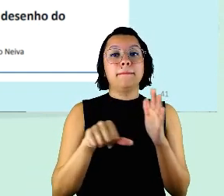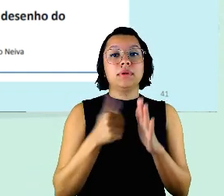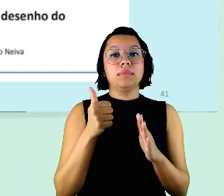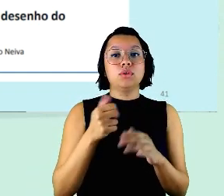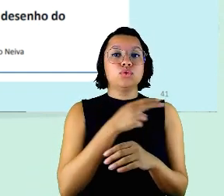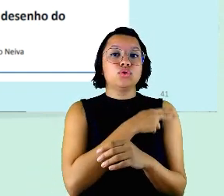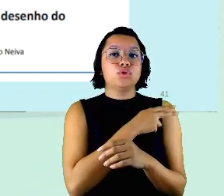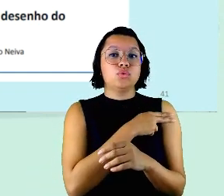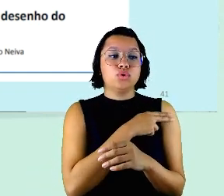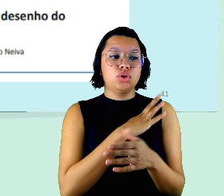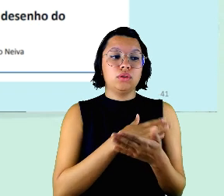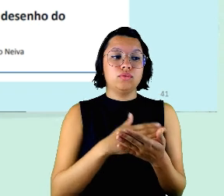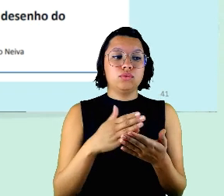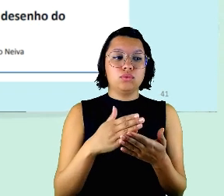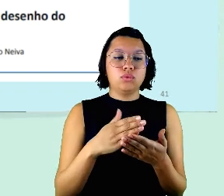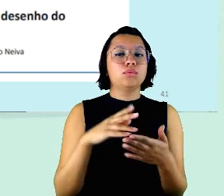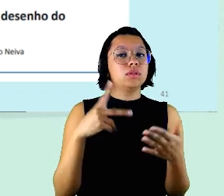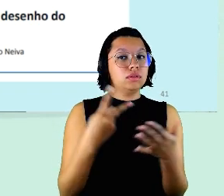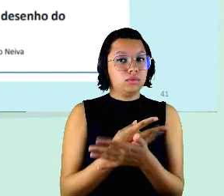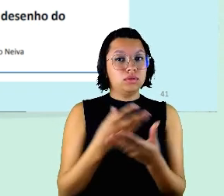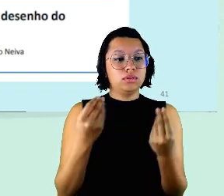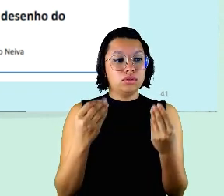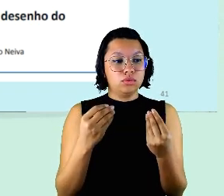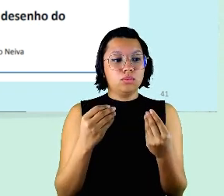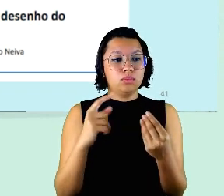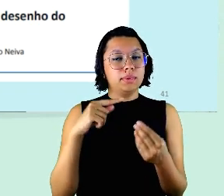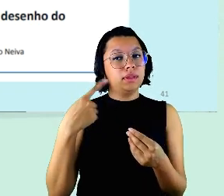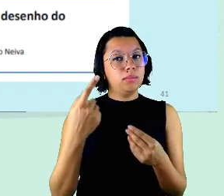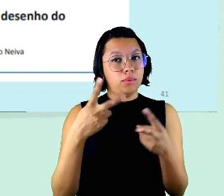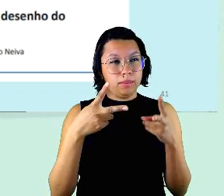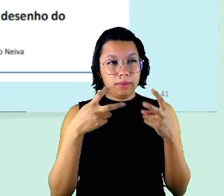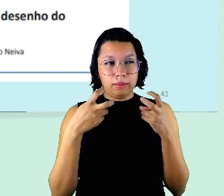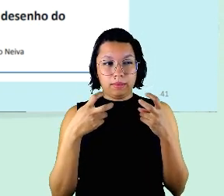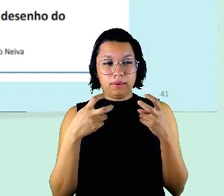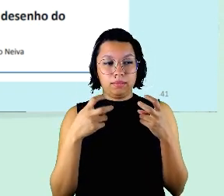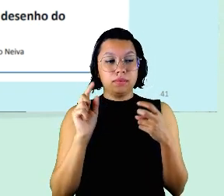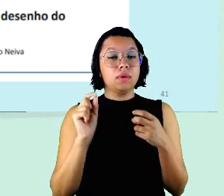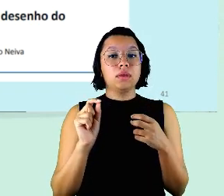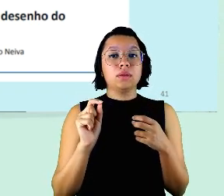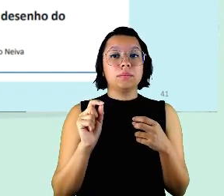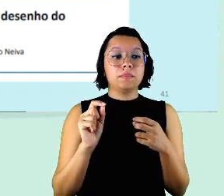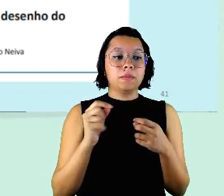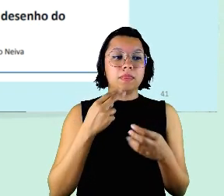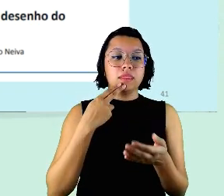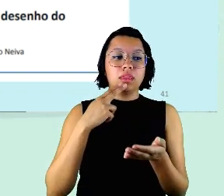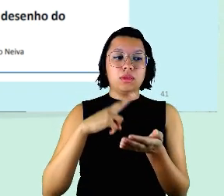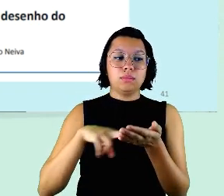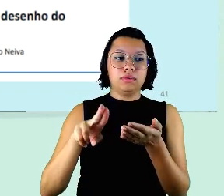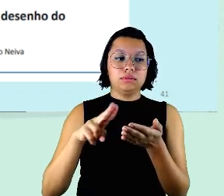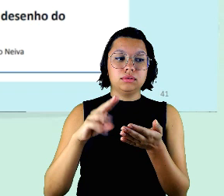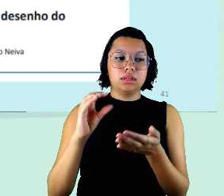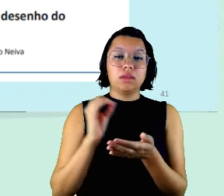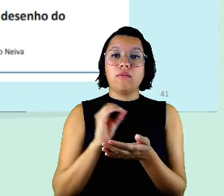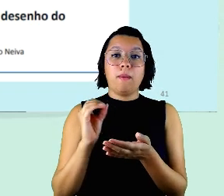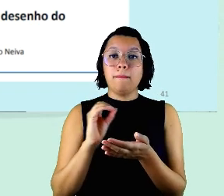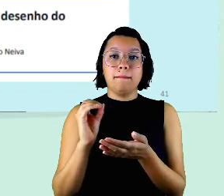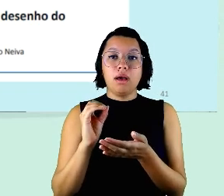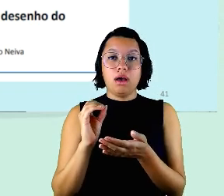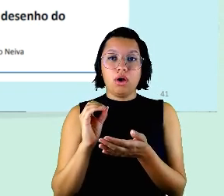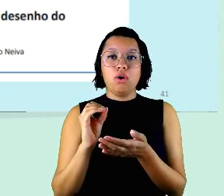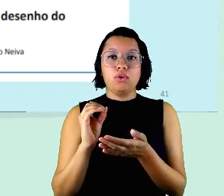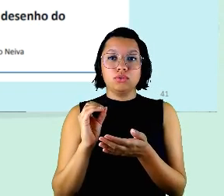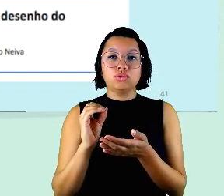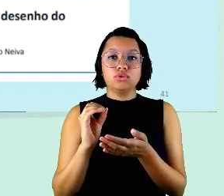querer no início isso aconteceu mas logo as pessoas perceberam que era assim eu mandava um WhatsApp meia noite que era a hora que eu tinha como